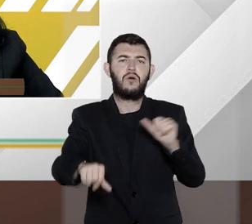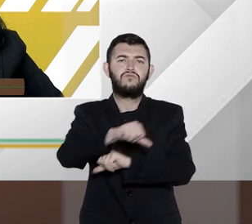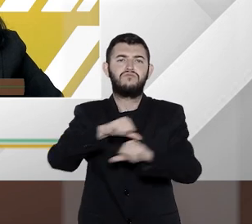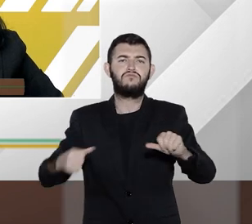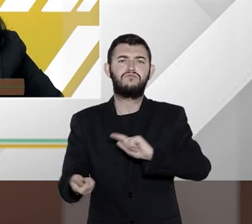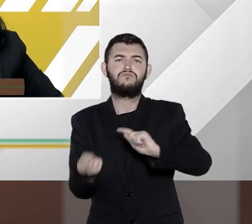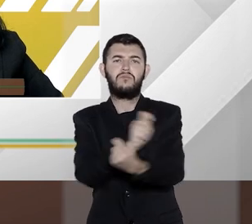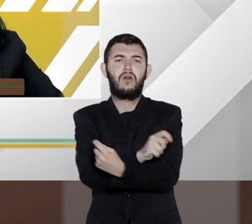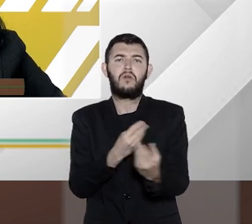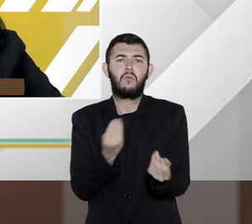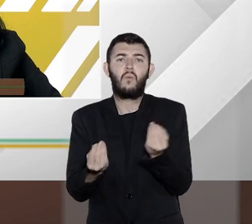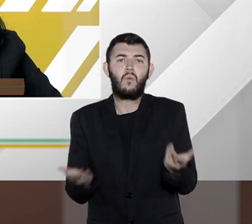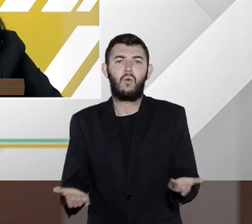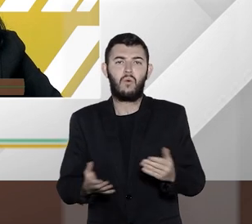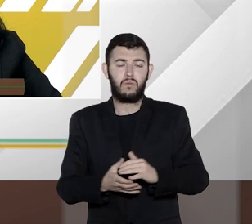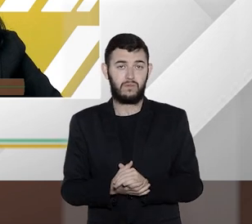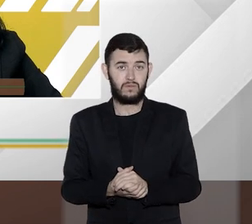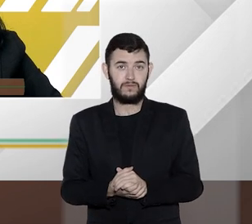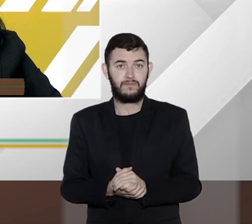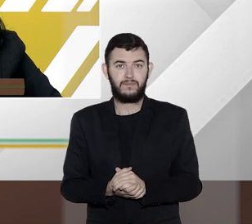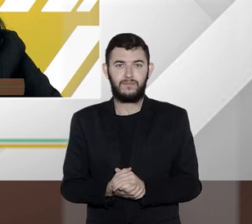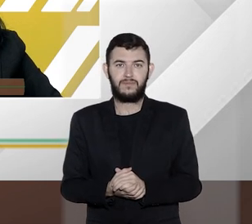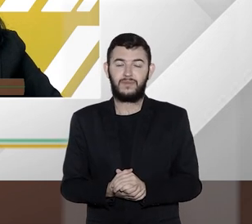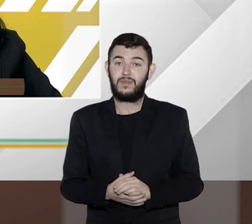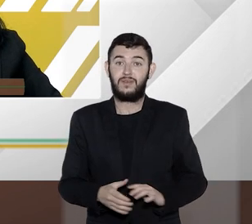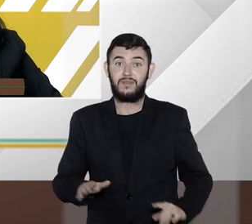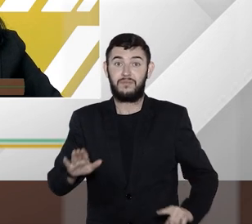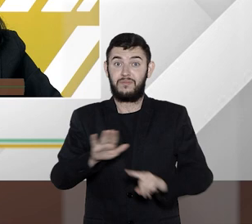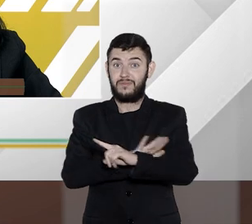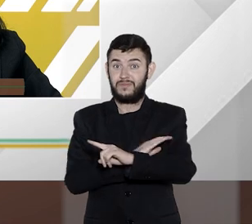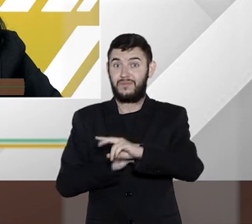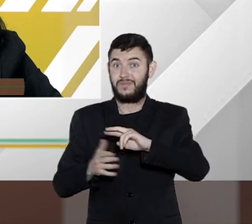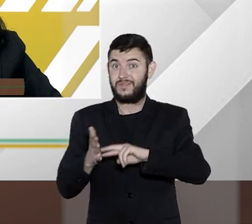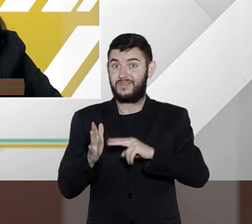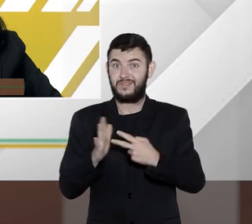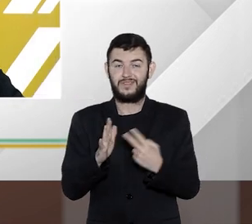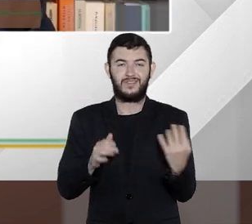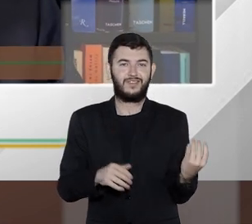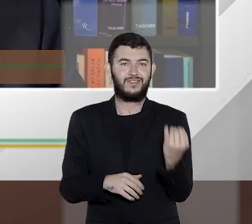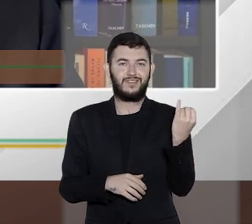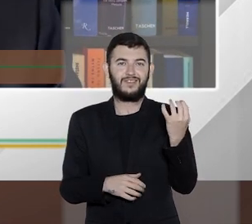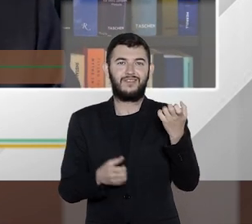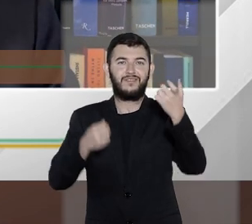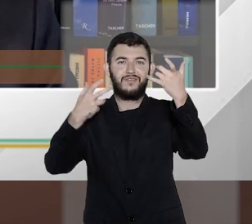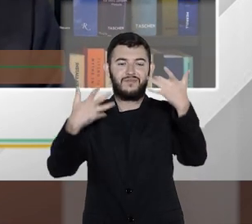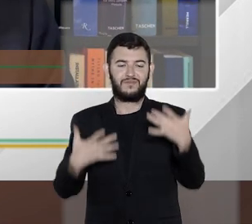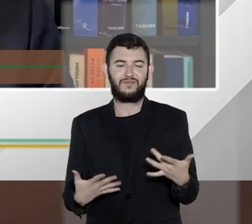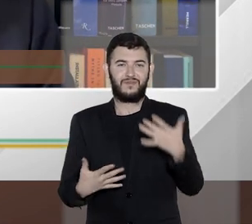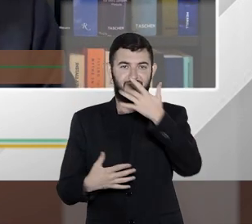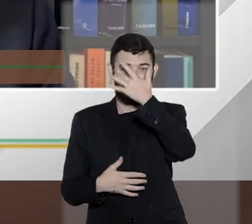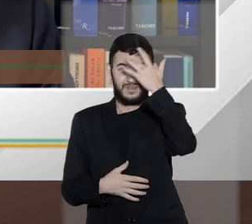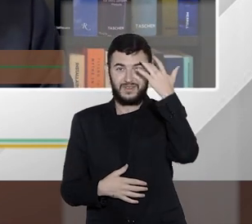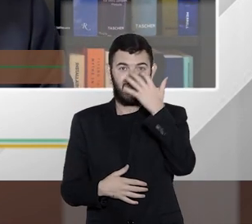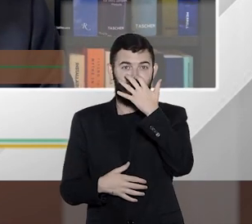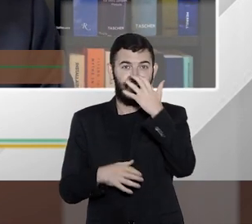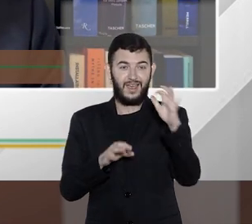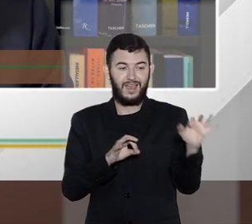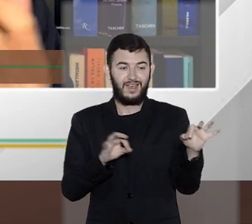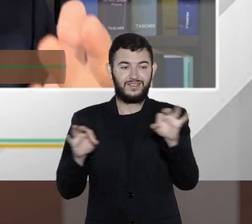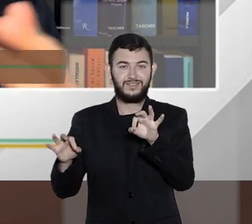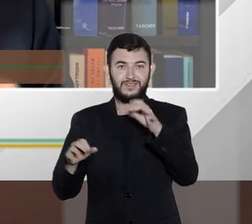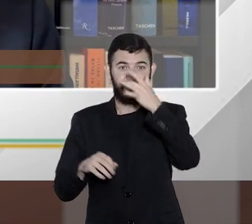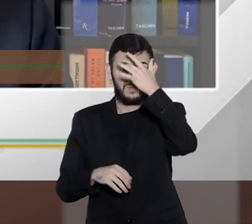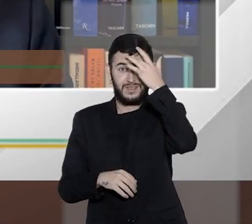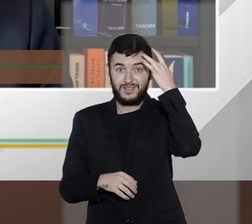uma importantíssima pergunta, Tiago, e é interessante explicar para os nossos telespectadores, para os nossos ouvintes,